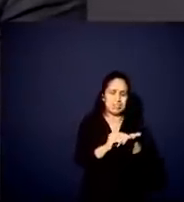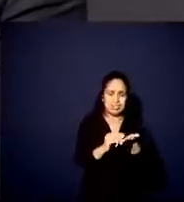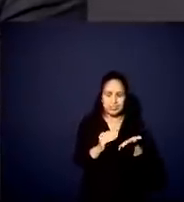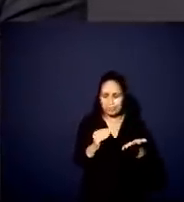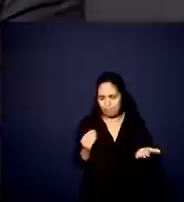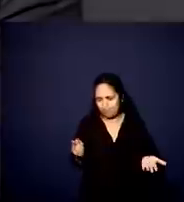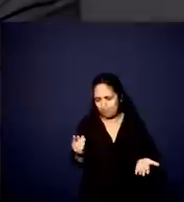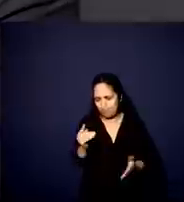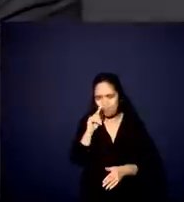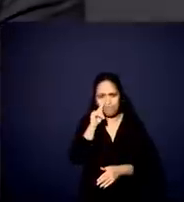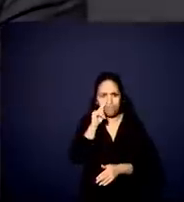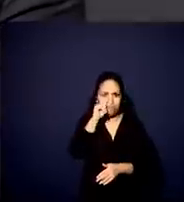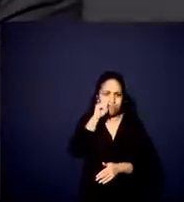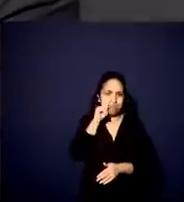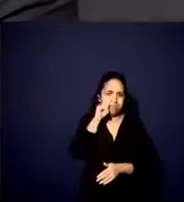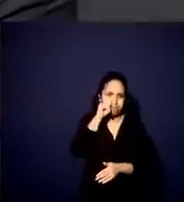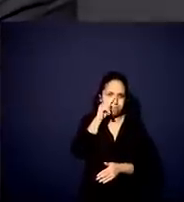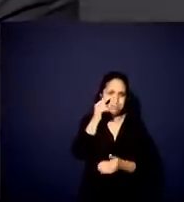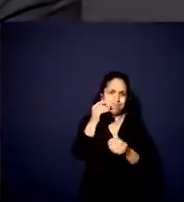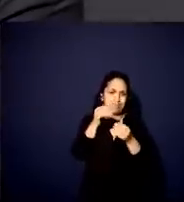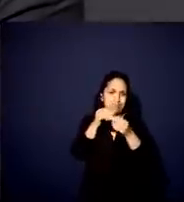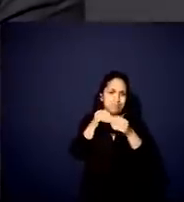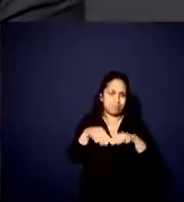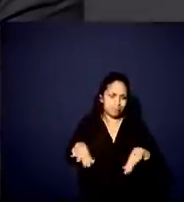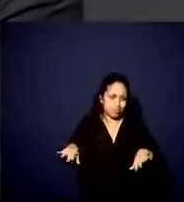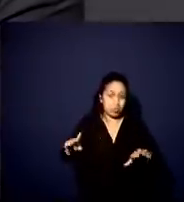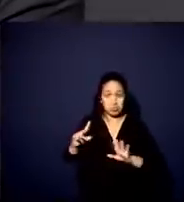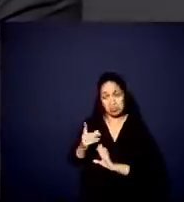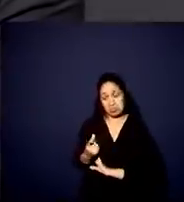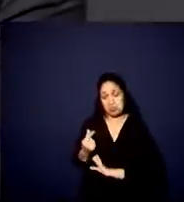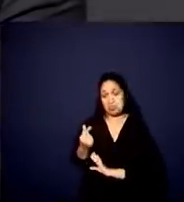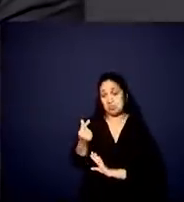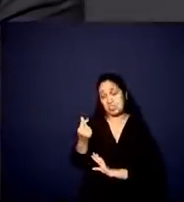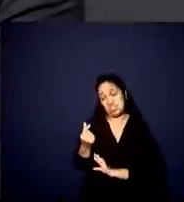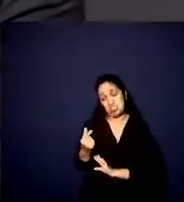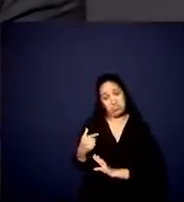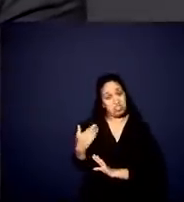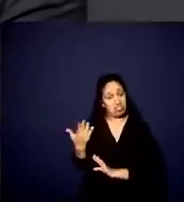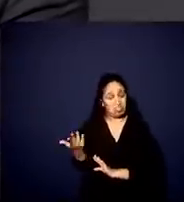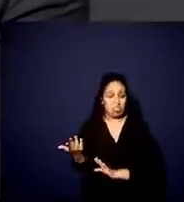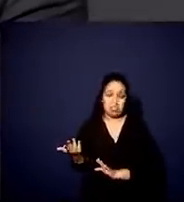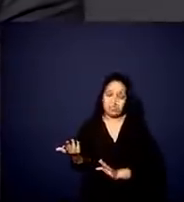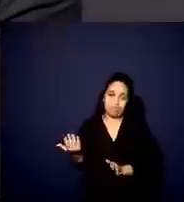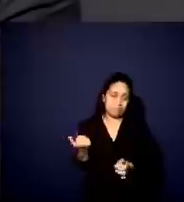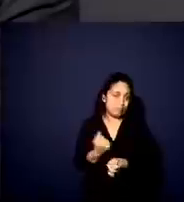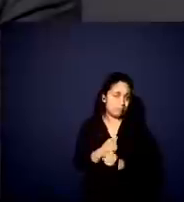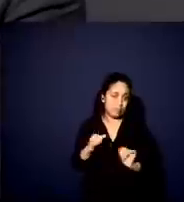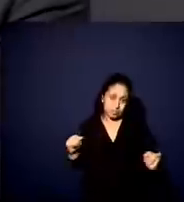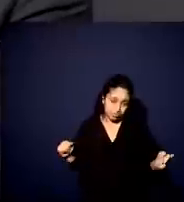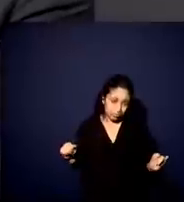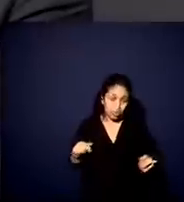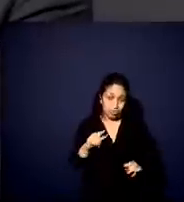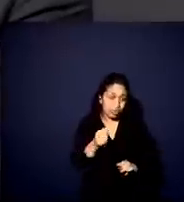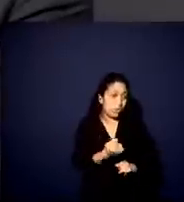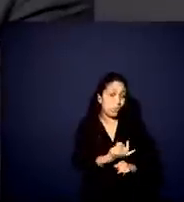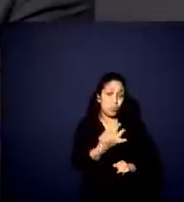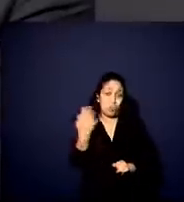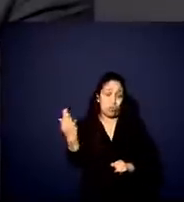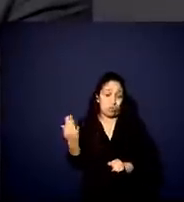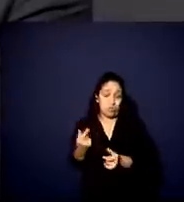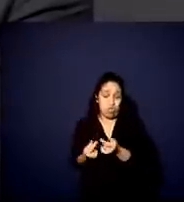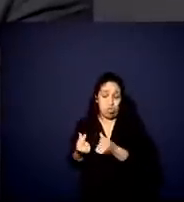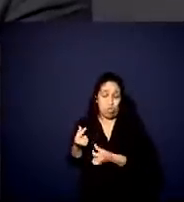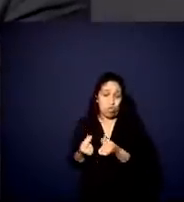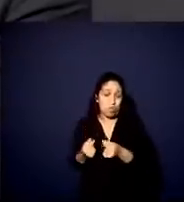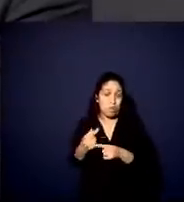todo risco. É custo, o custo vai ser colocado no preço até inviabilizar um negócio. Então, quanto da nossa economia é travado por conta